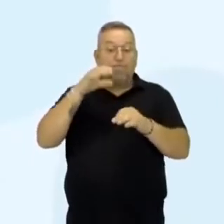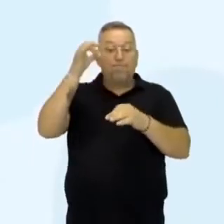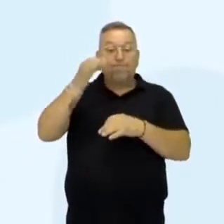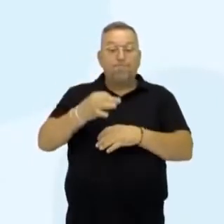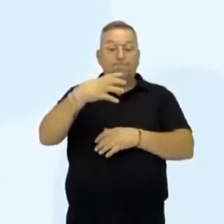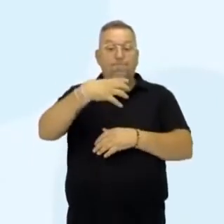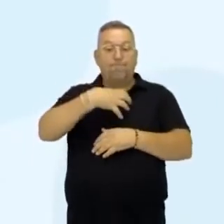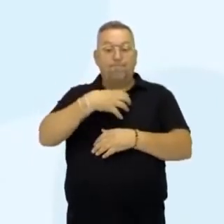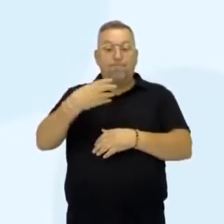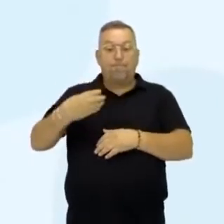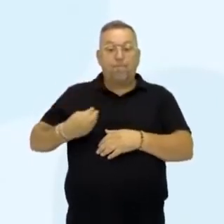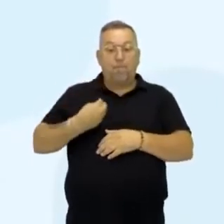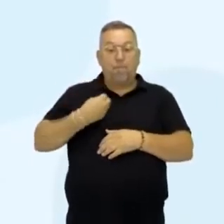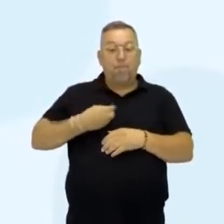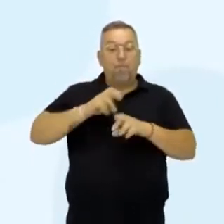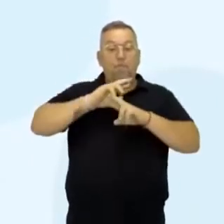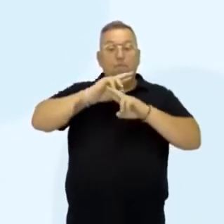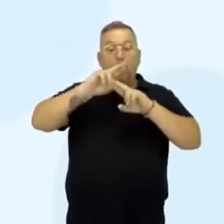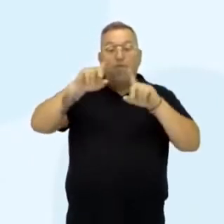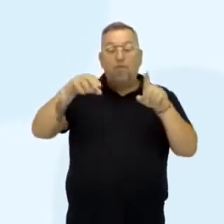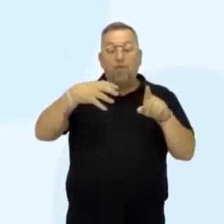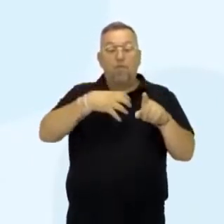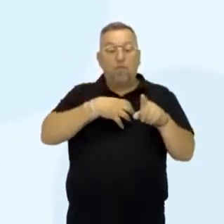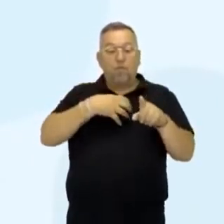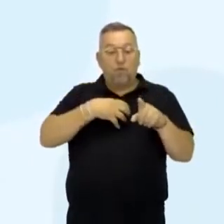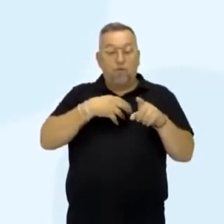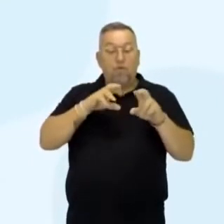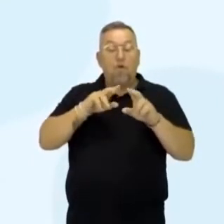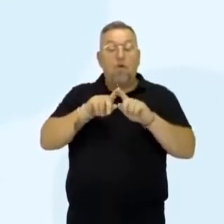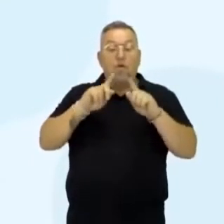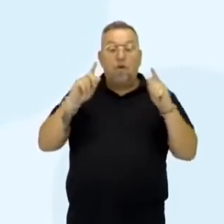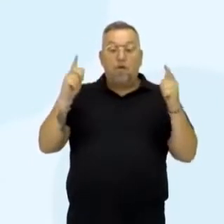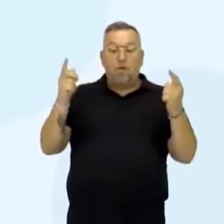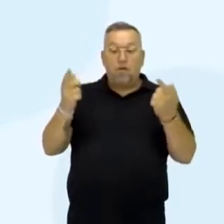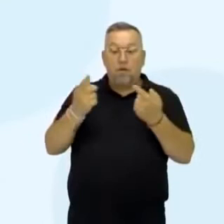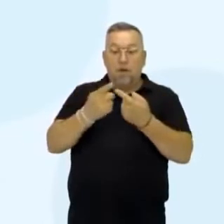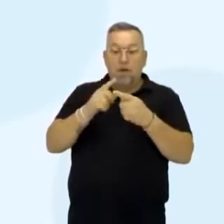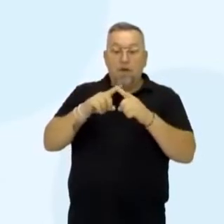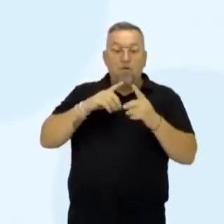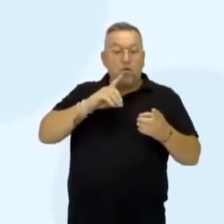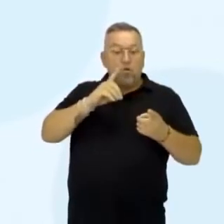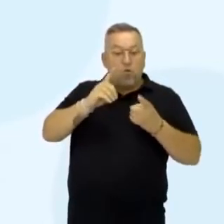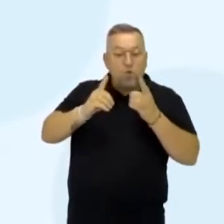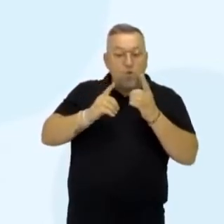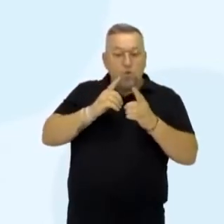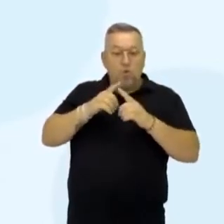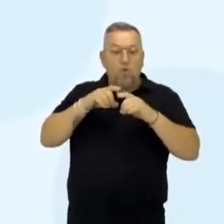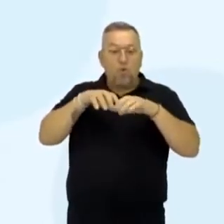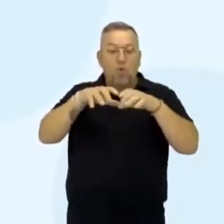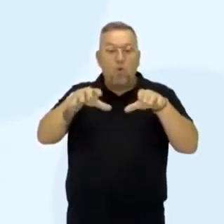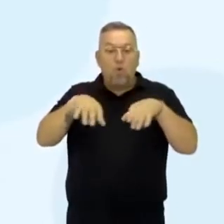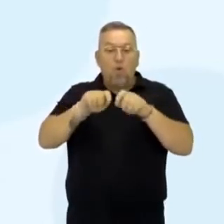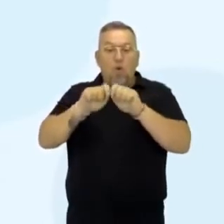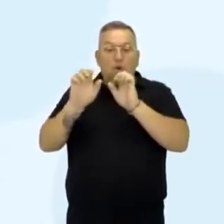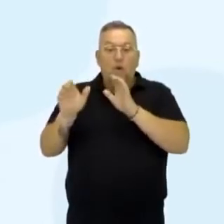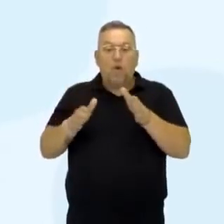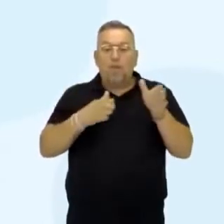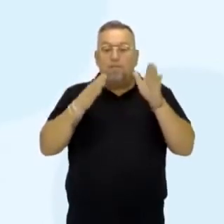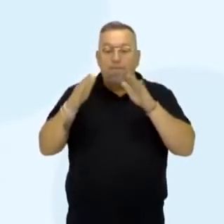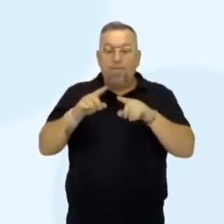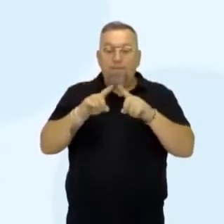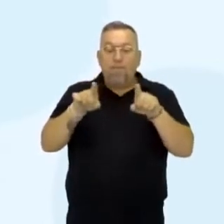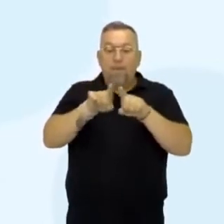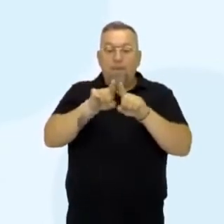plenamente caracterizadas pela presença de diferentes tipos de redes geográficas que dinamizam sistemas produtivos